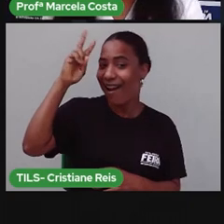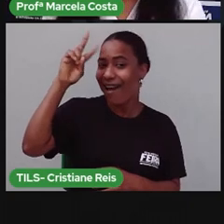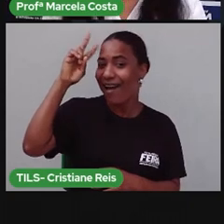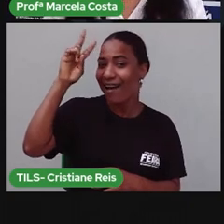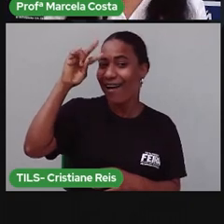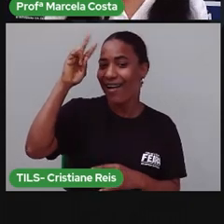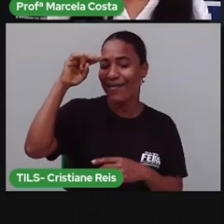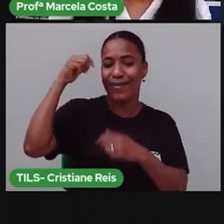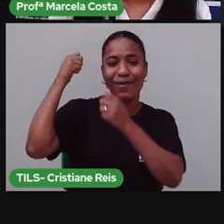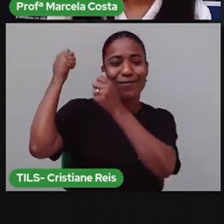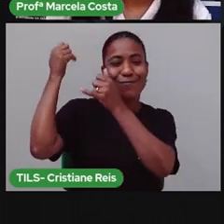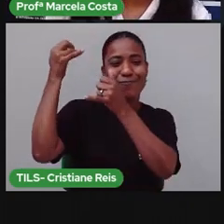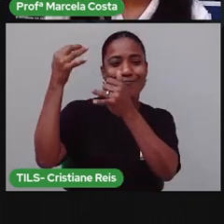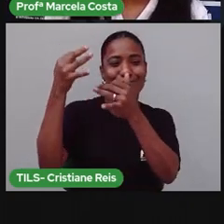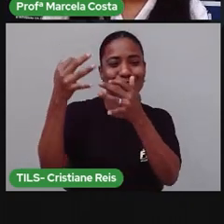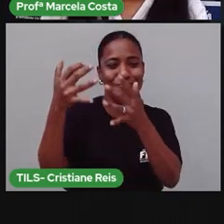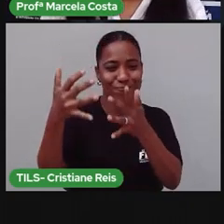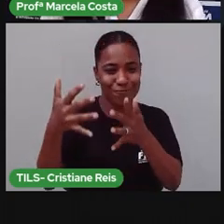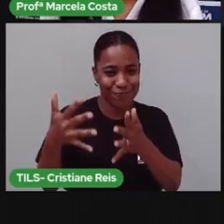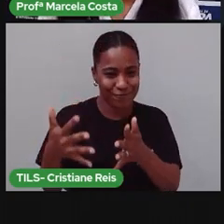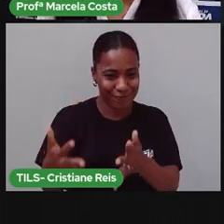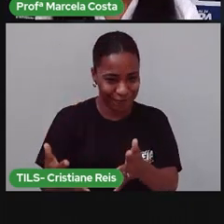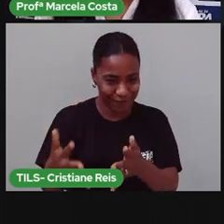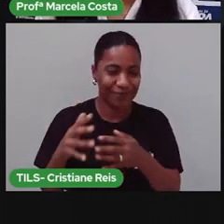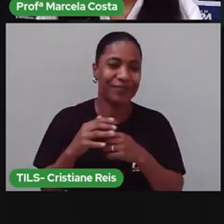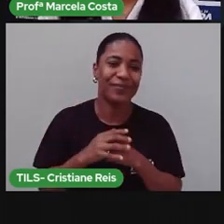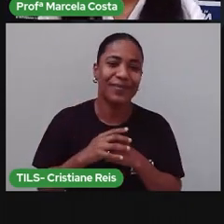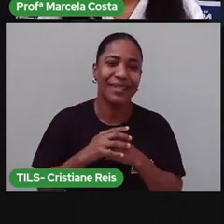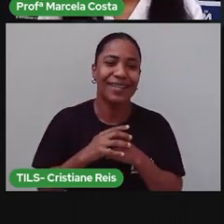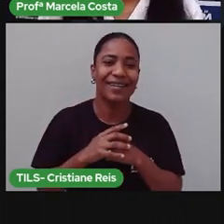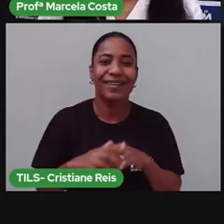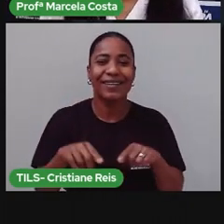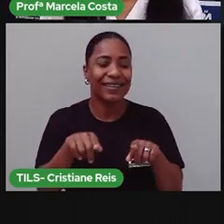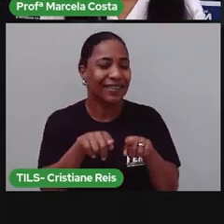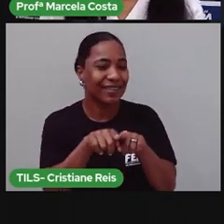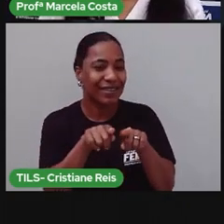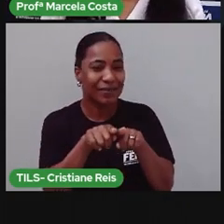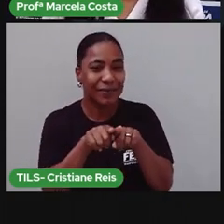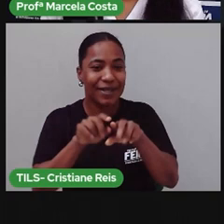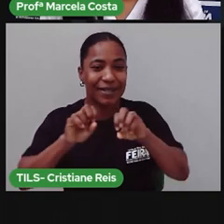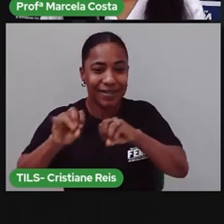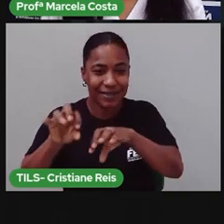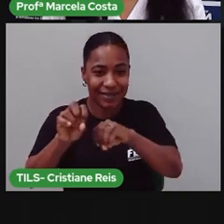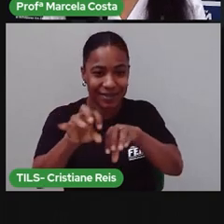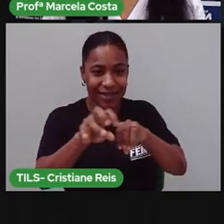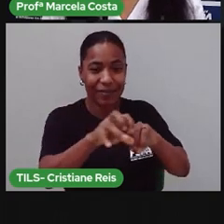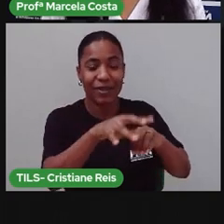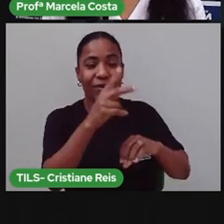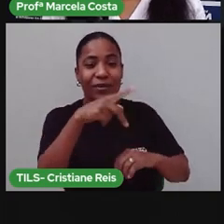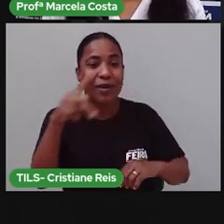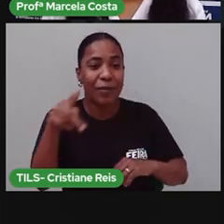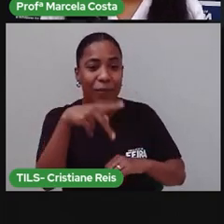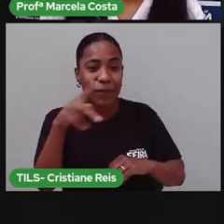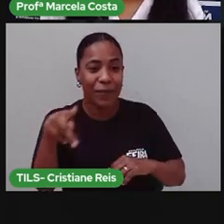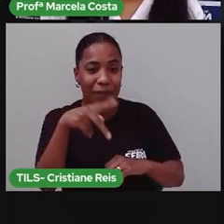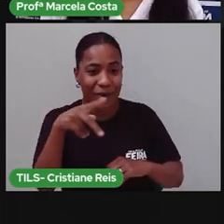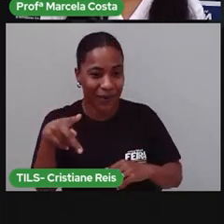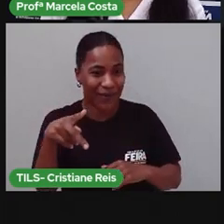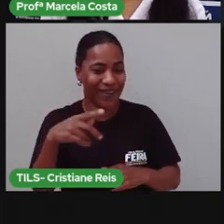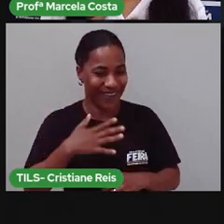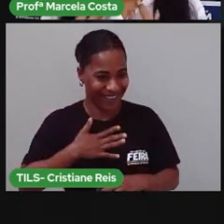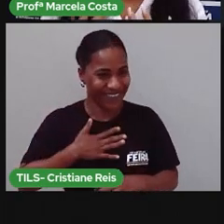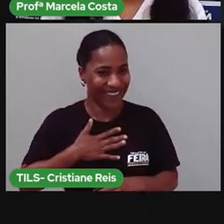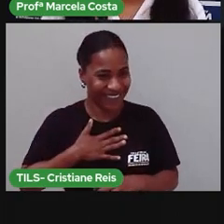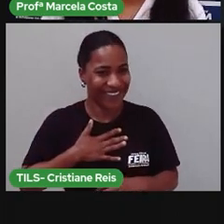atrás. O ensinamento, quando a sua pró, né? Aqui nesse momento, sou eu, Pró Marcela. Estou aqui conversando com